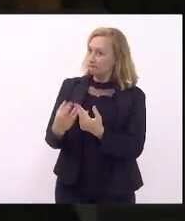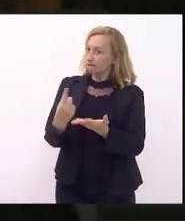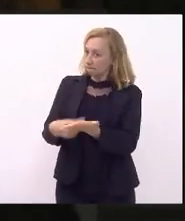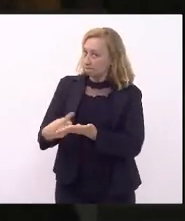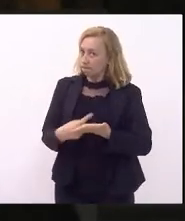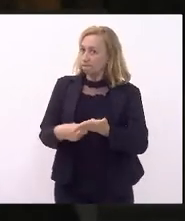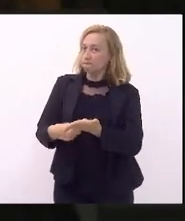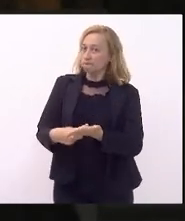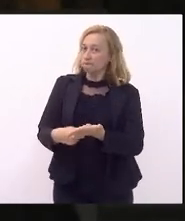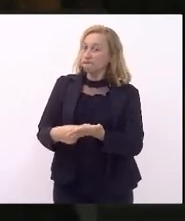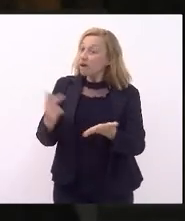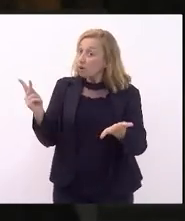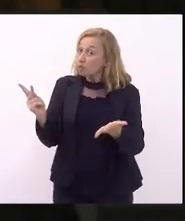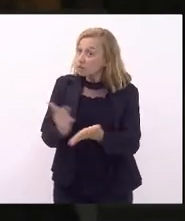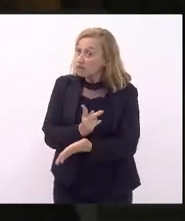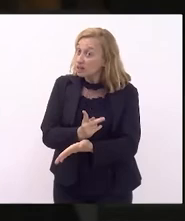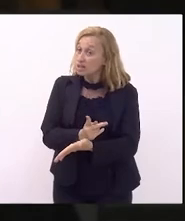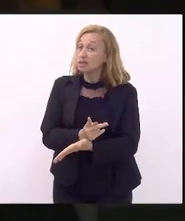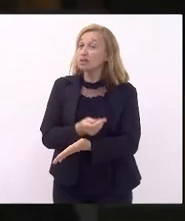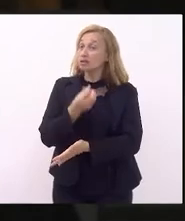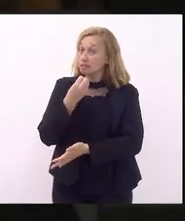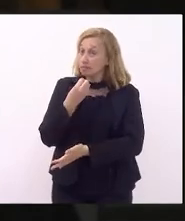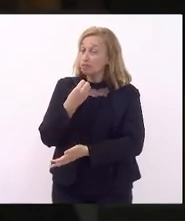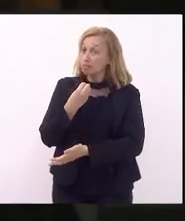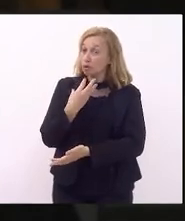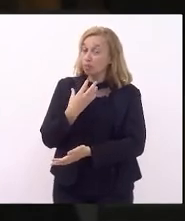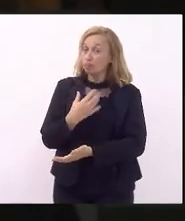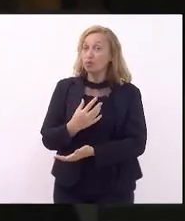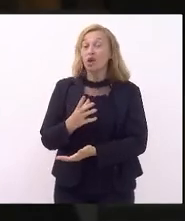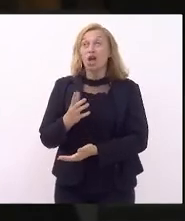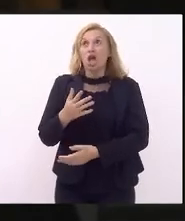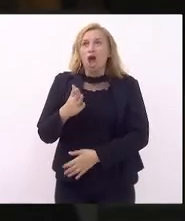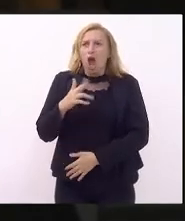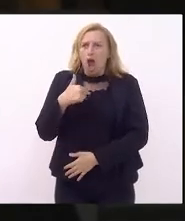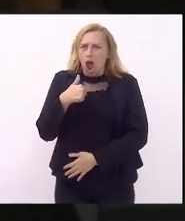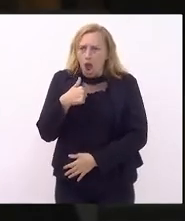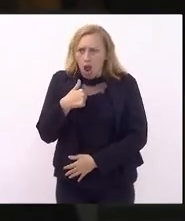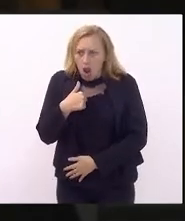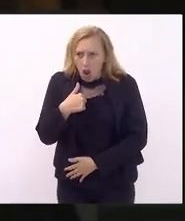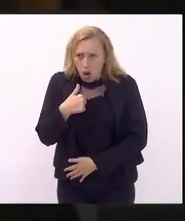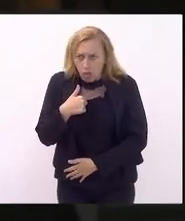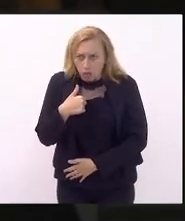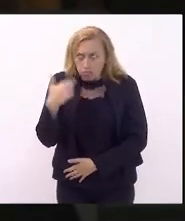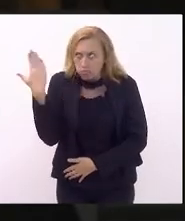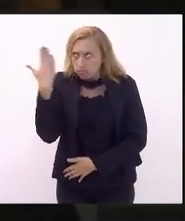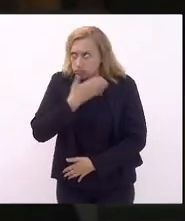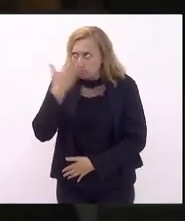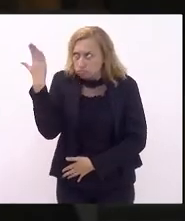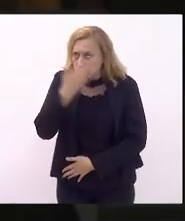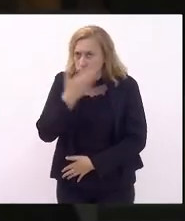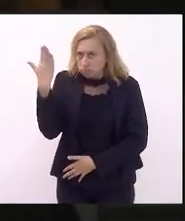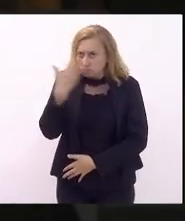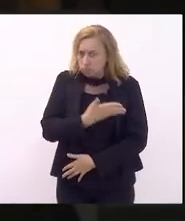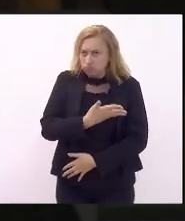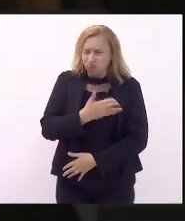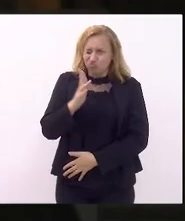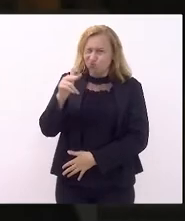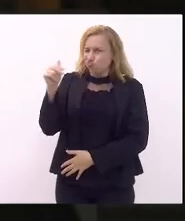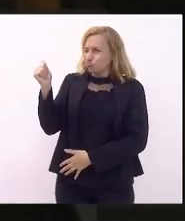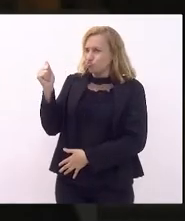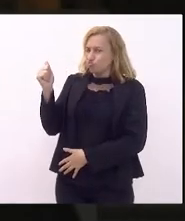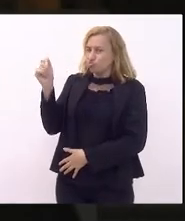funcione, porque eu jamais vi um governo federal